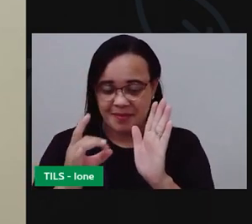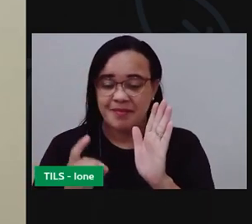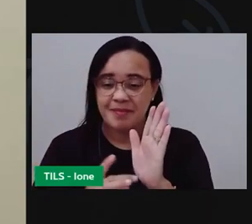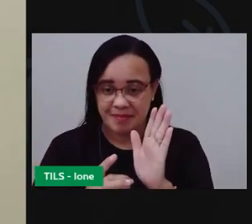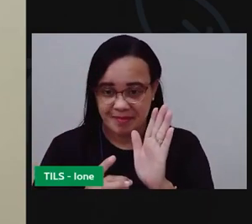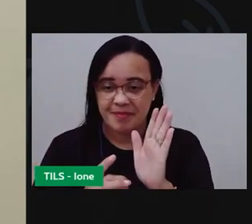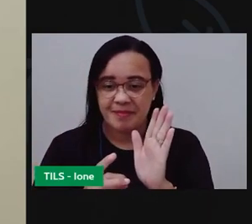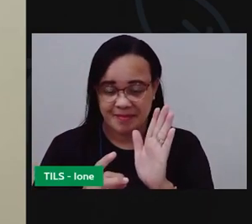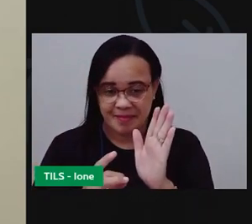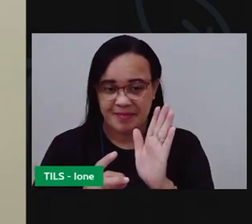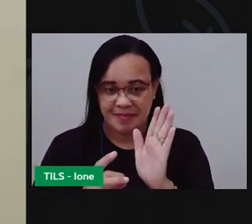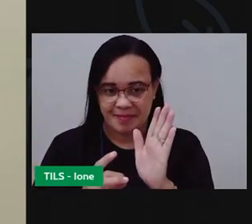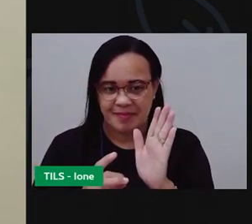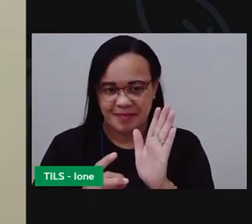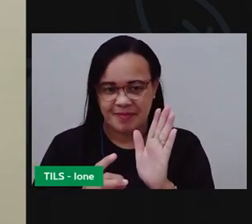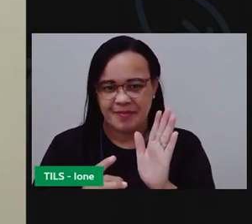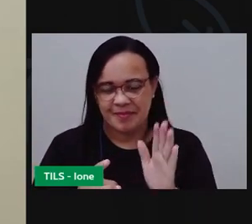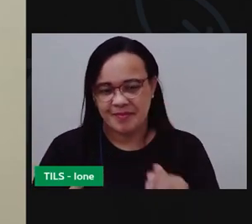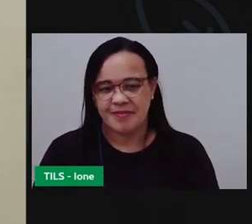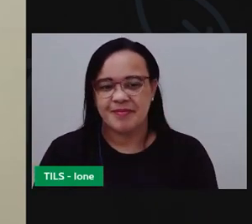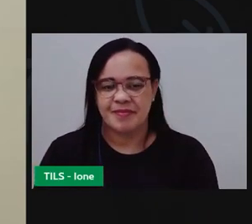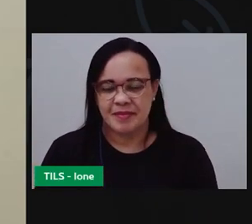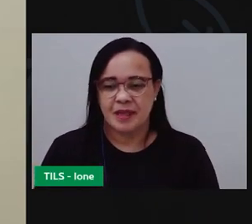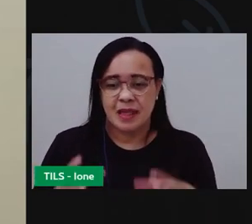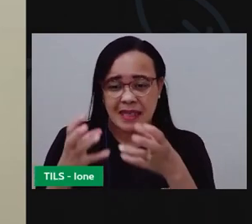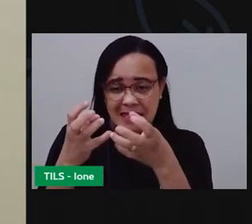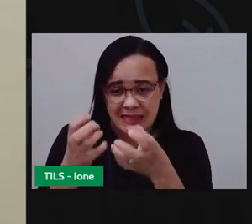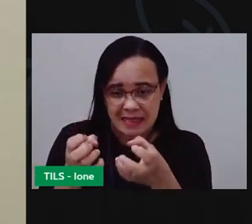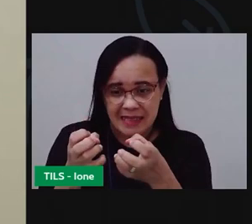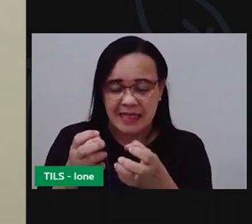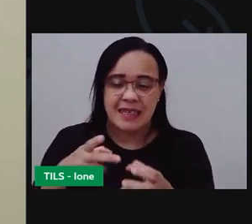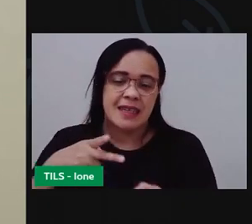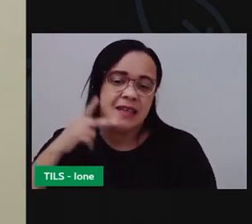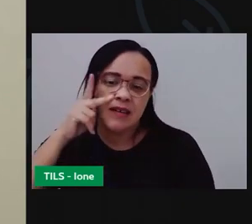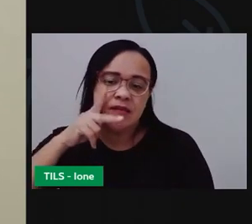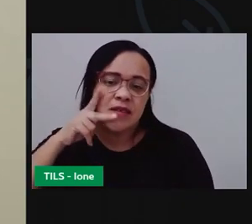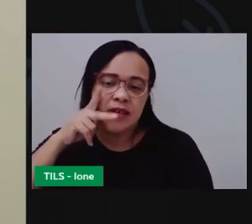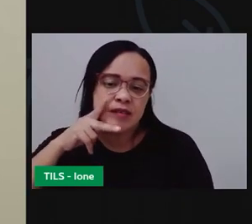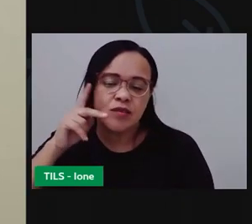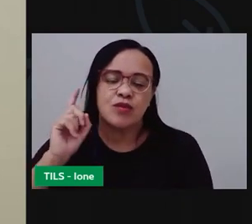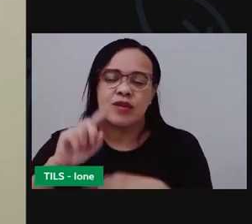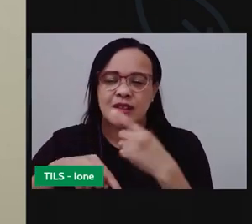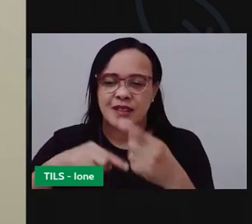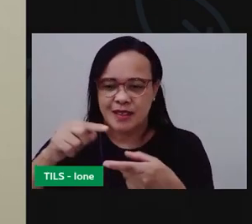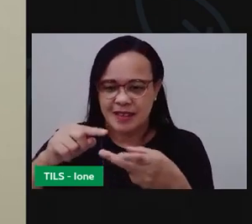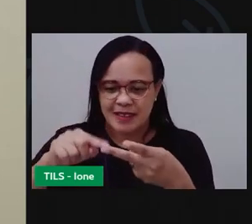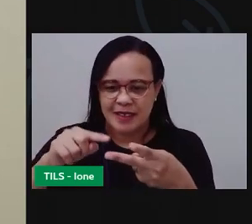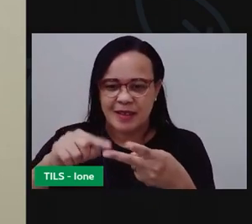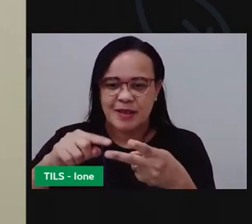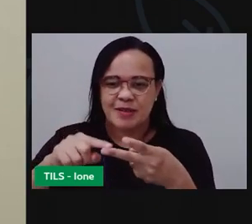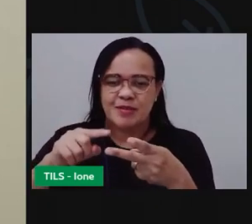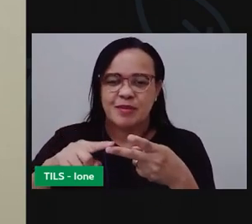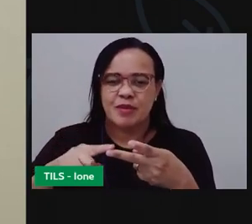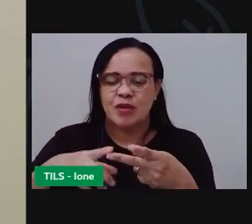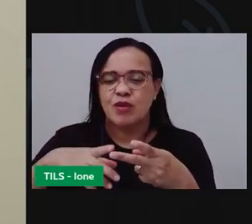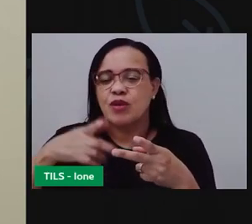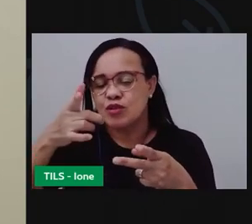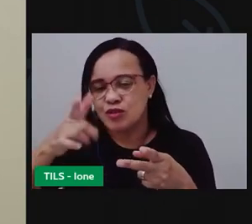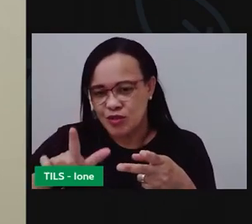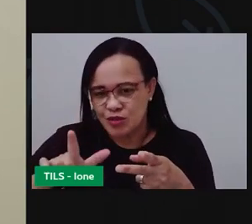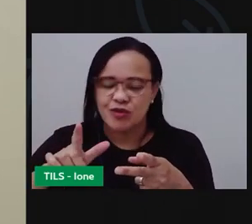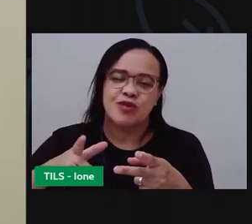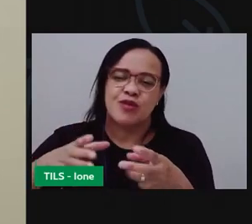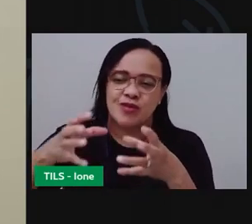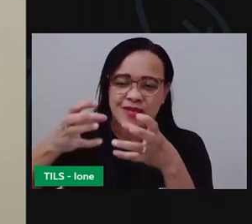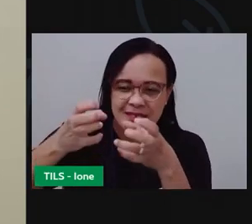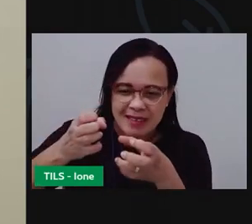e uma outra camada de folhas secas vou assim uma camada até que ela fique completa que a gente possa